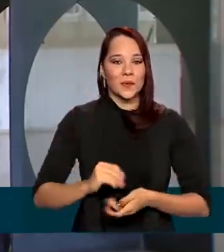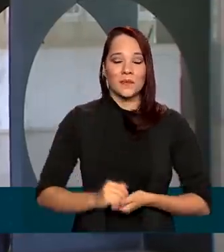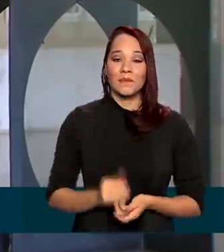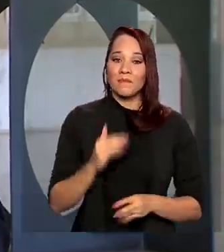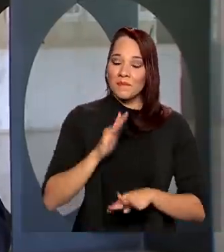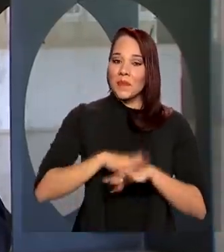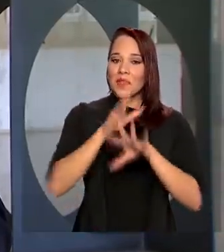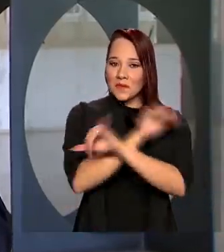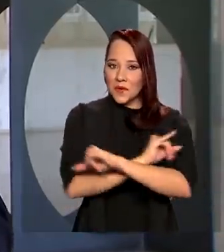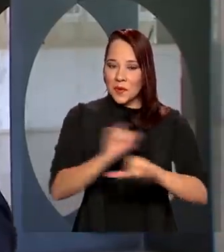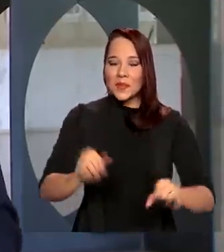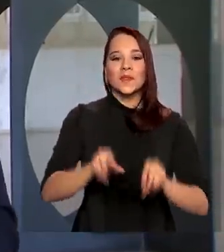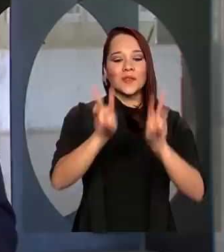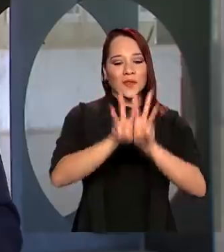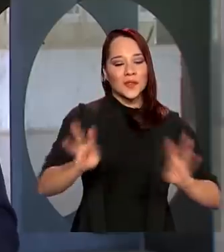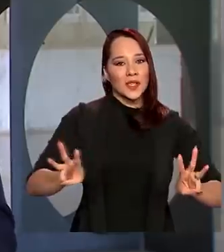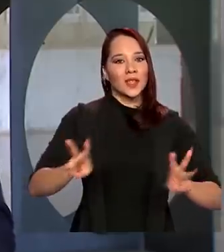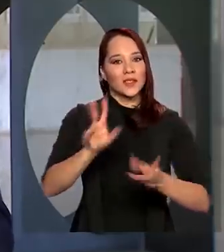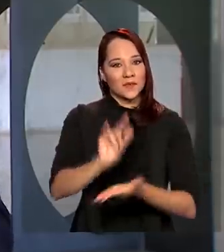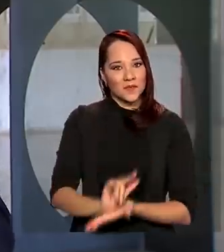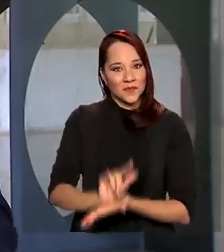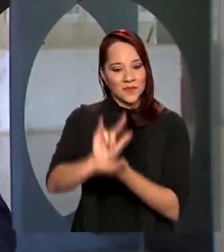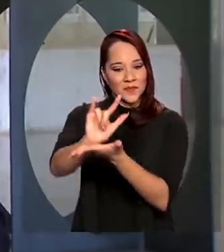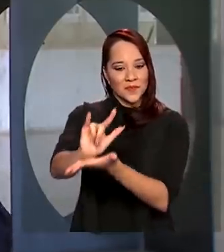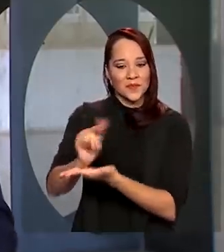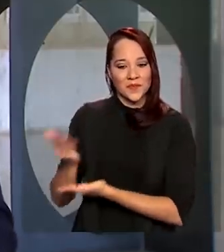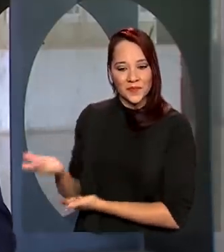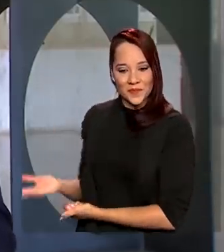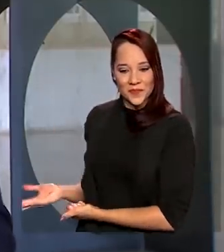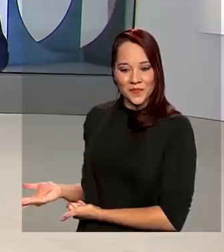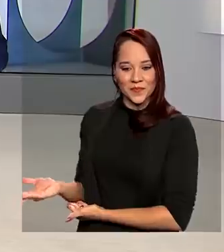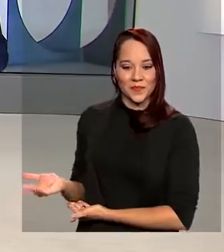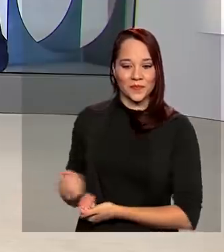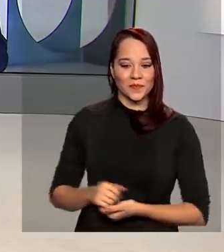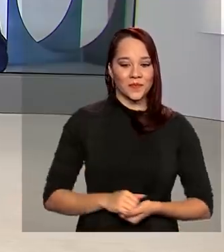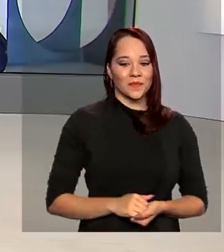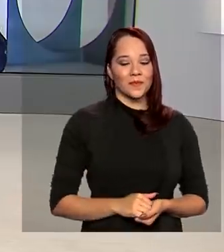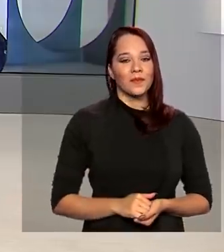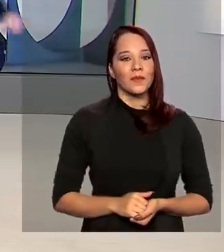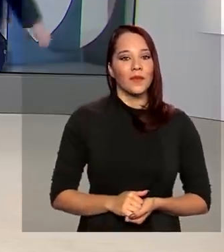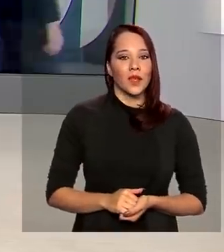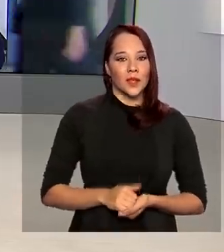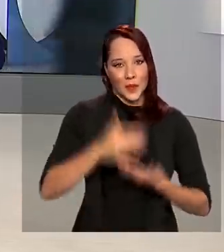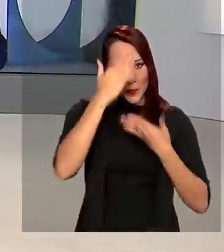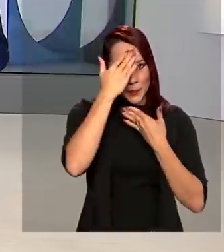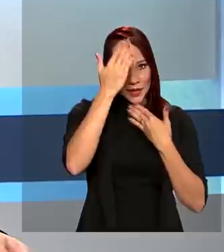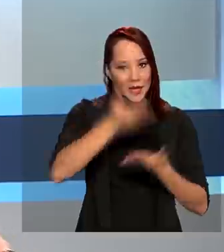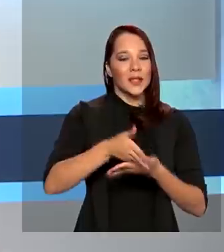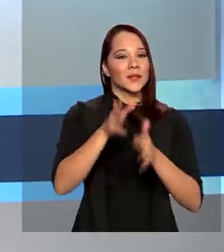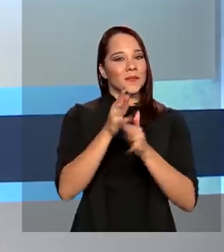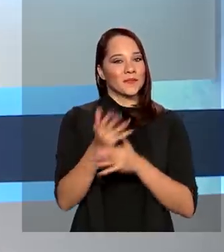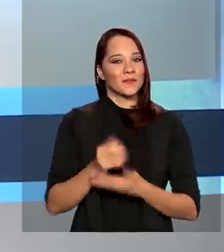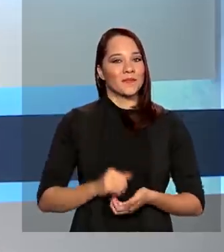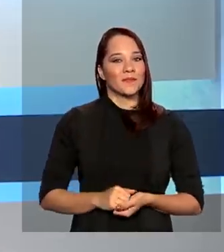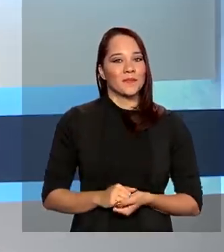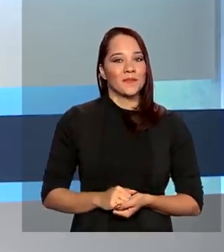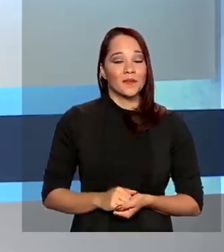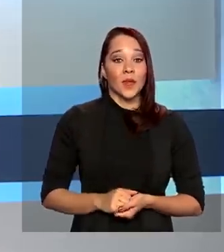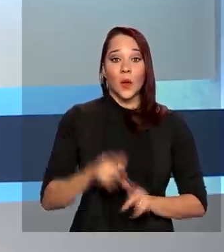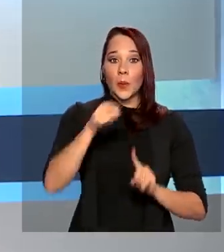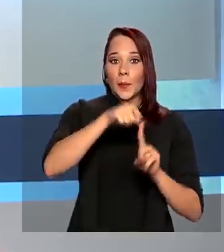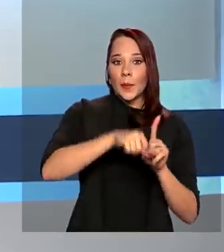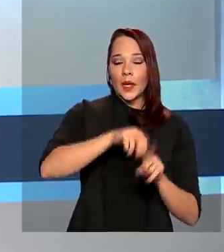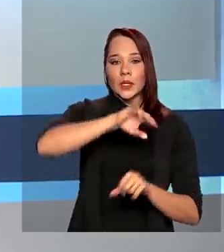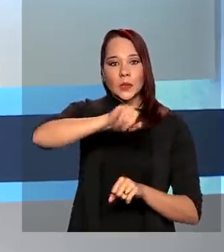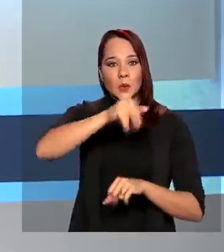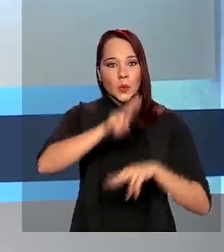informações aí no site patriavoluntaria.org. Renata, com você. Obrigada, Glauco, pelas suas informações. O mês de